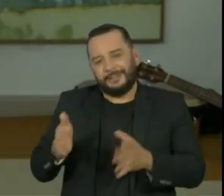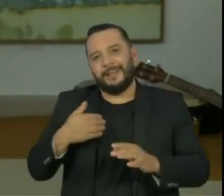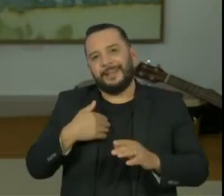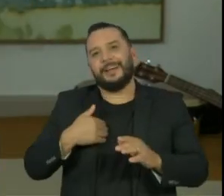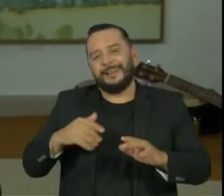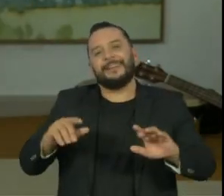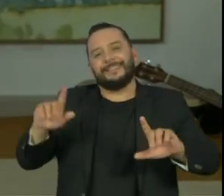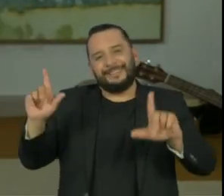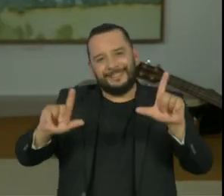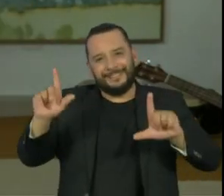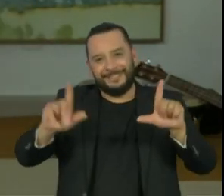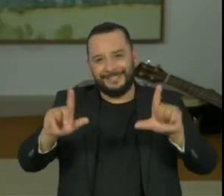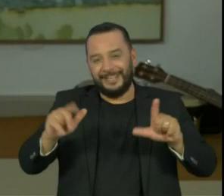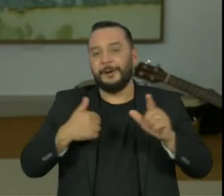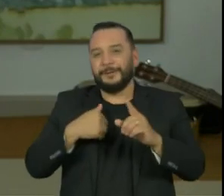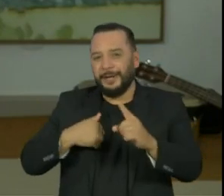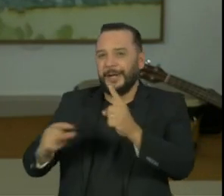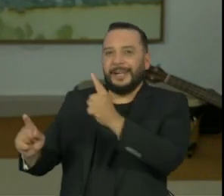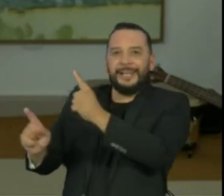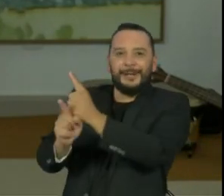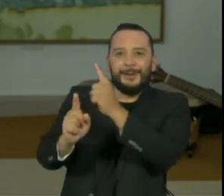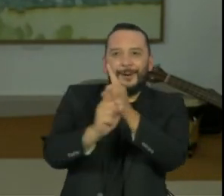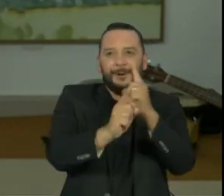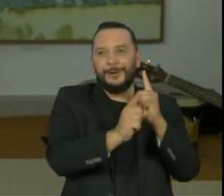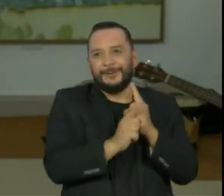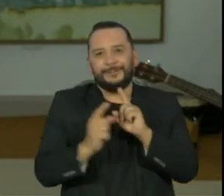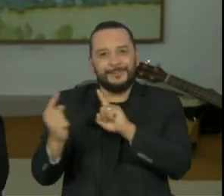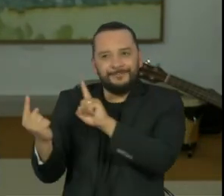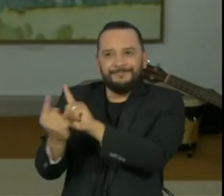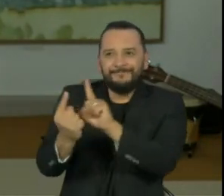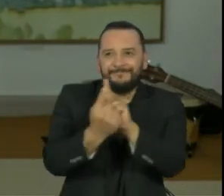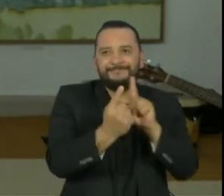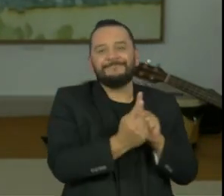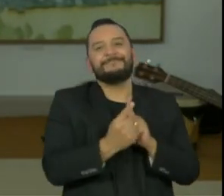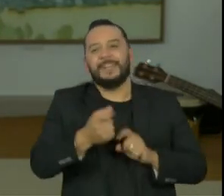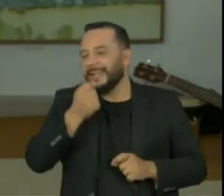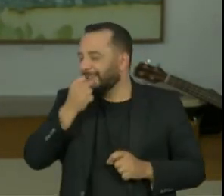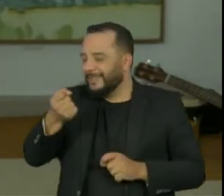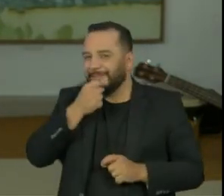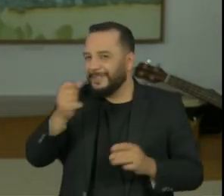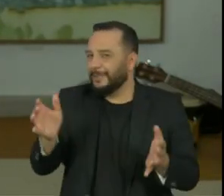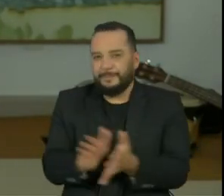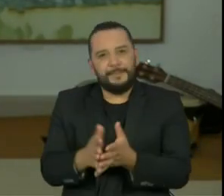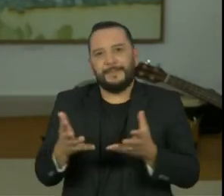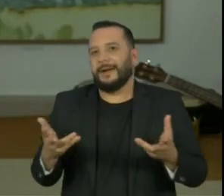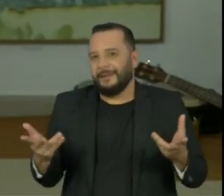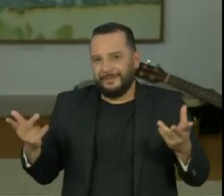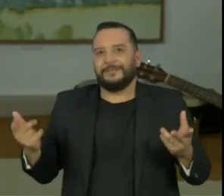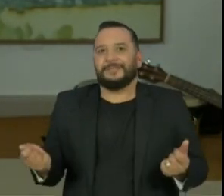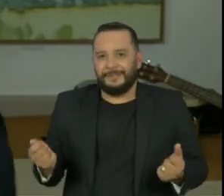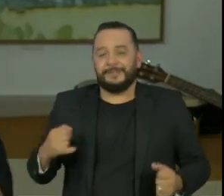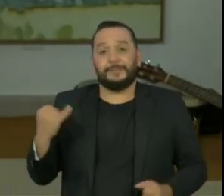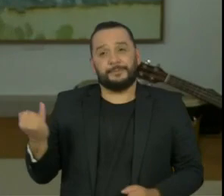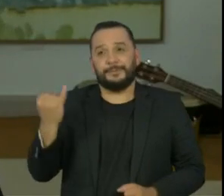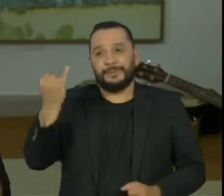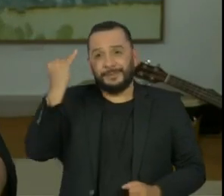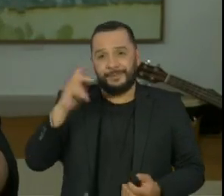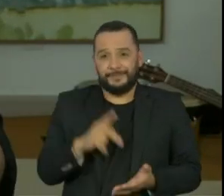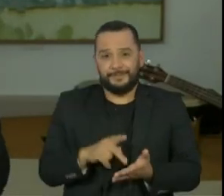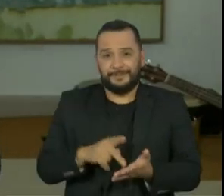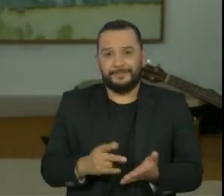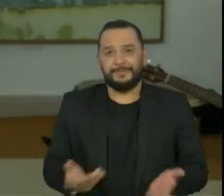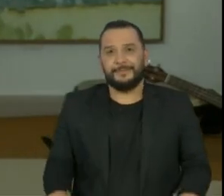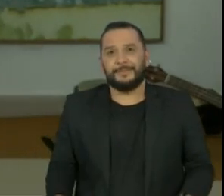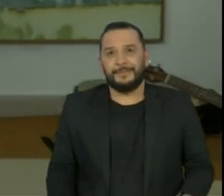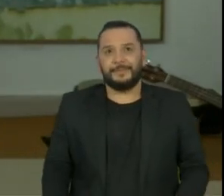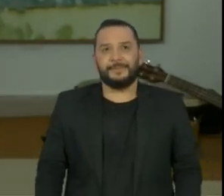encontros maravilhosos, de entrevistas realmente importantes. Então, eu acho que